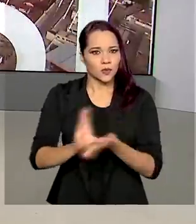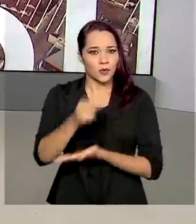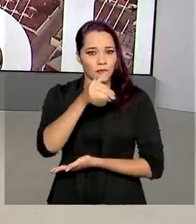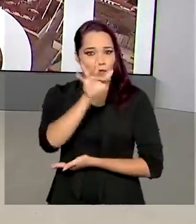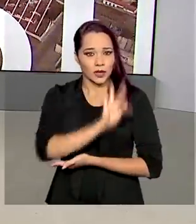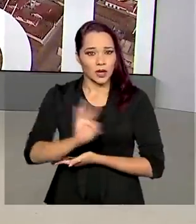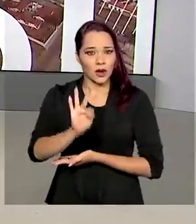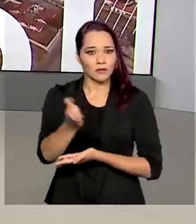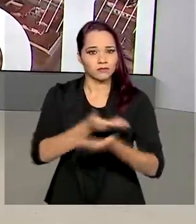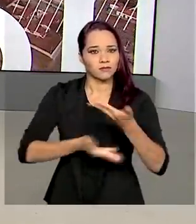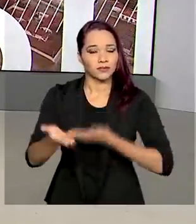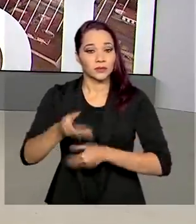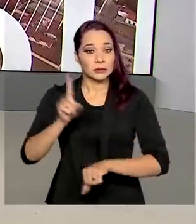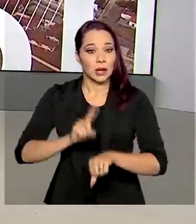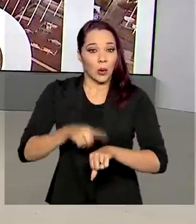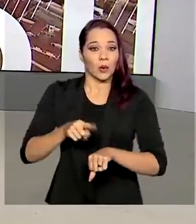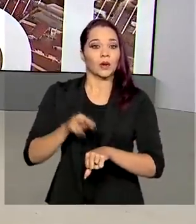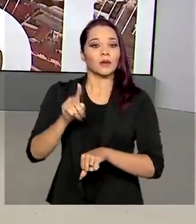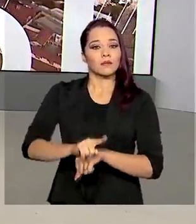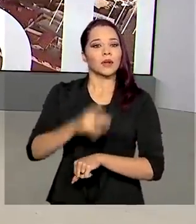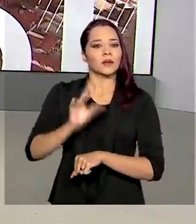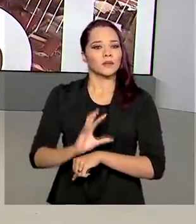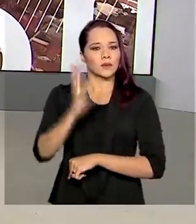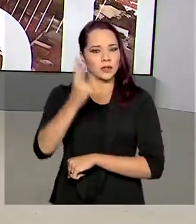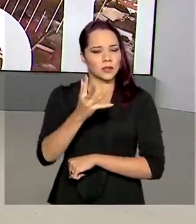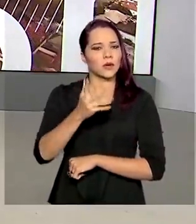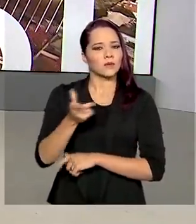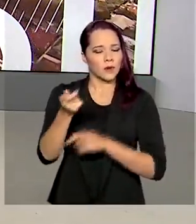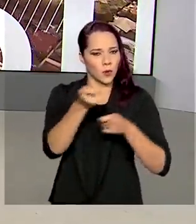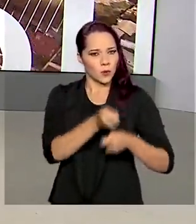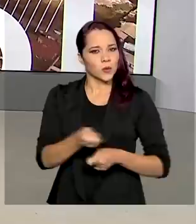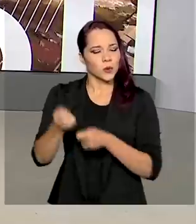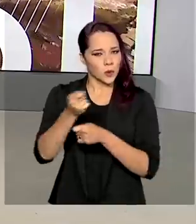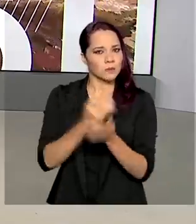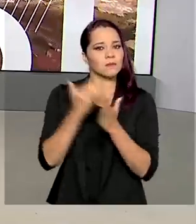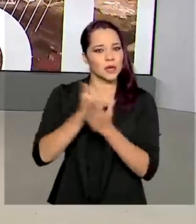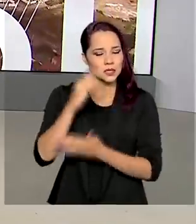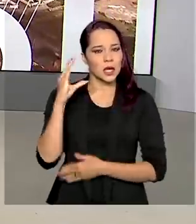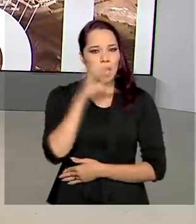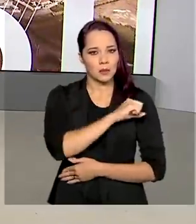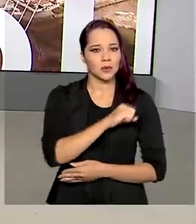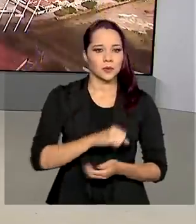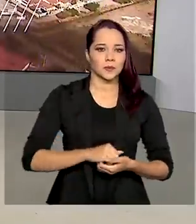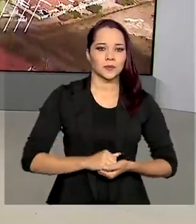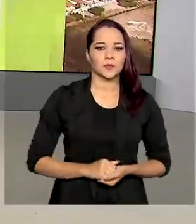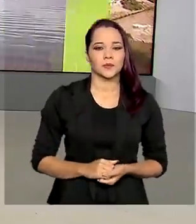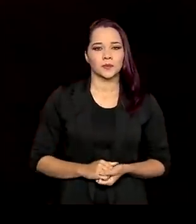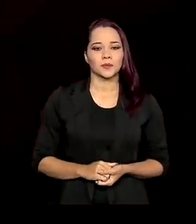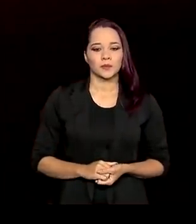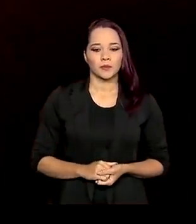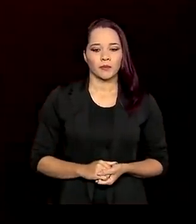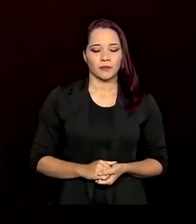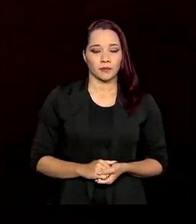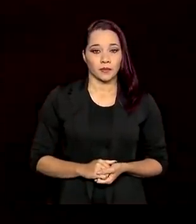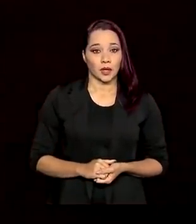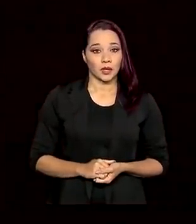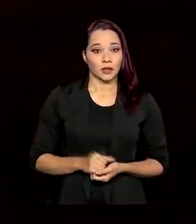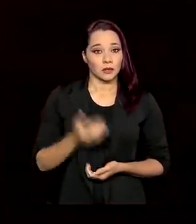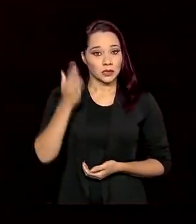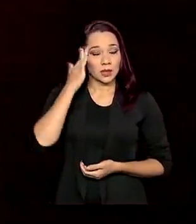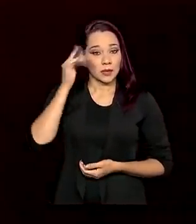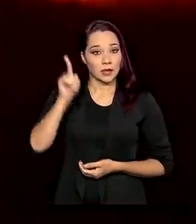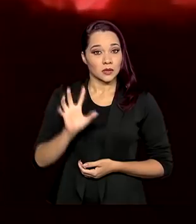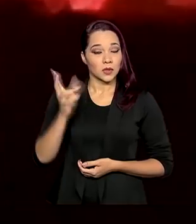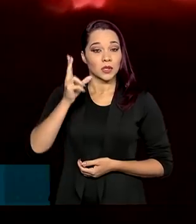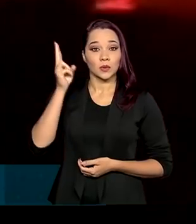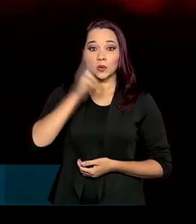ser transferidos de imediato para que a situação seja controlada o mais rápido possível. Com o reconhecimento da